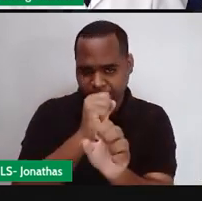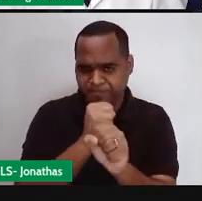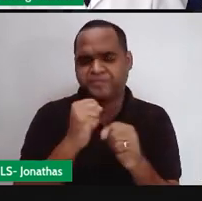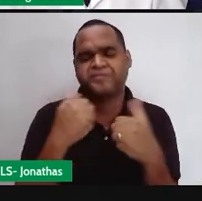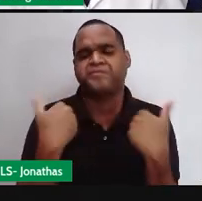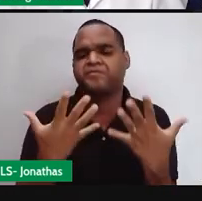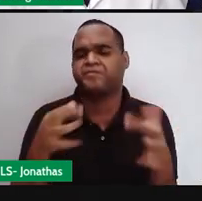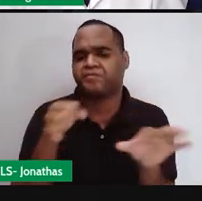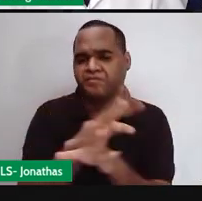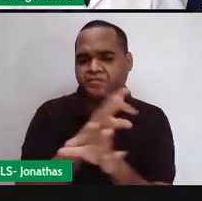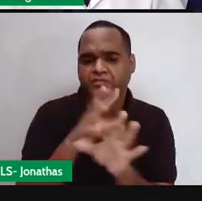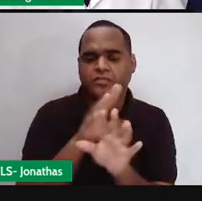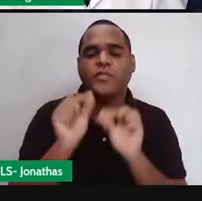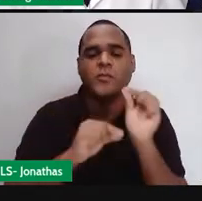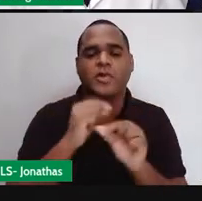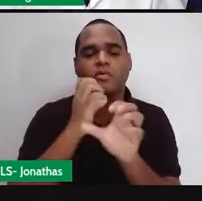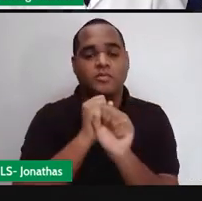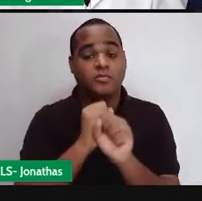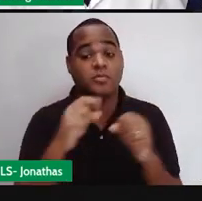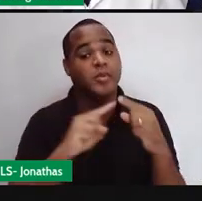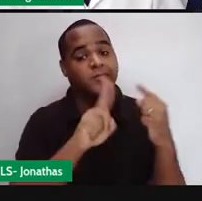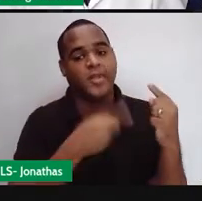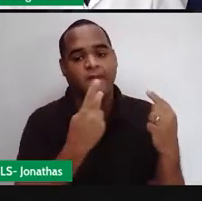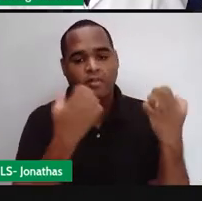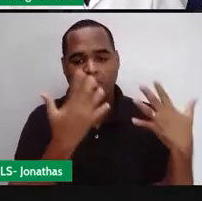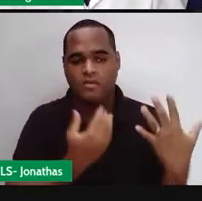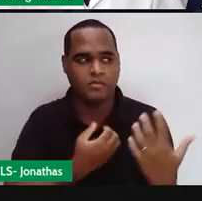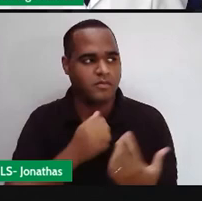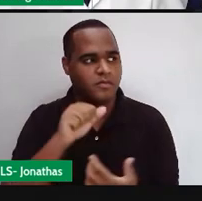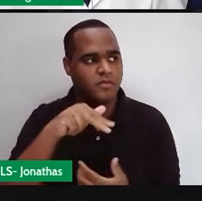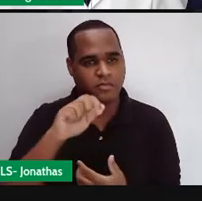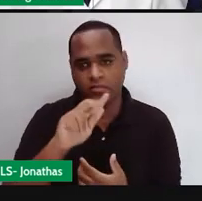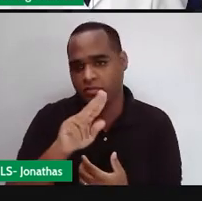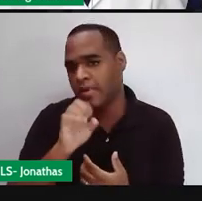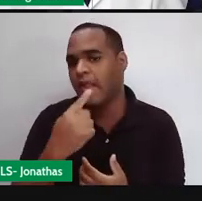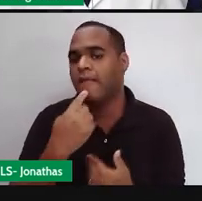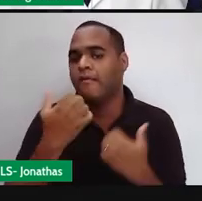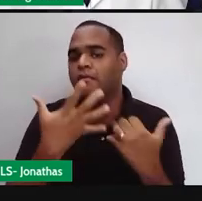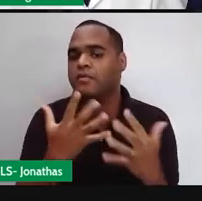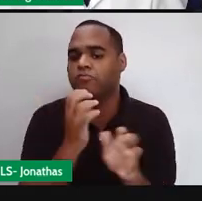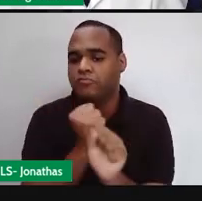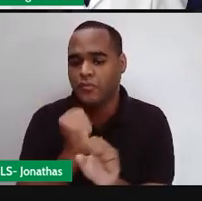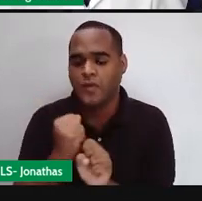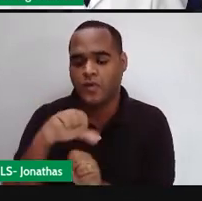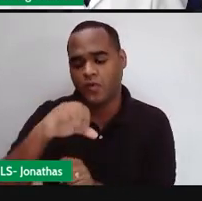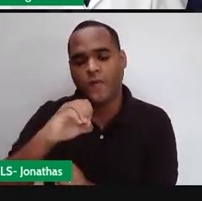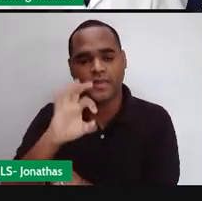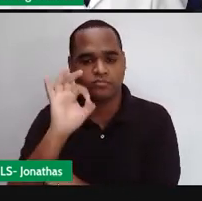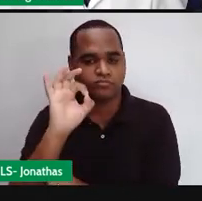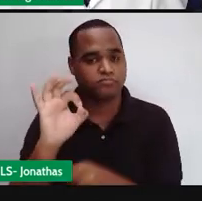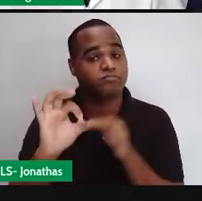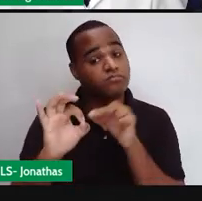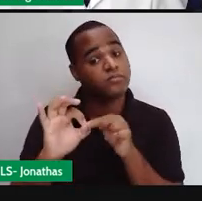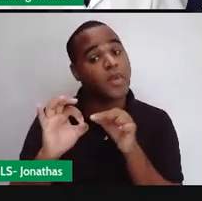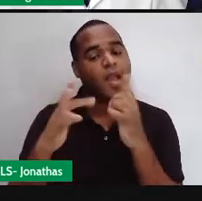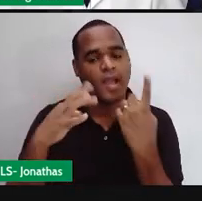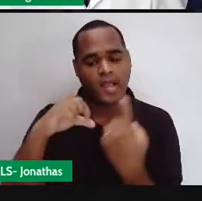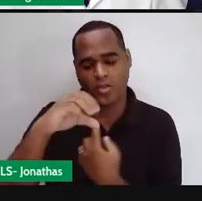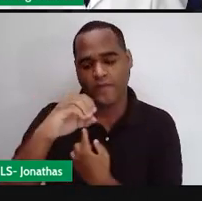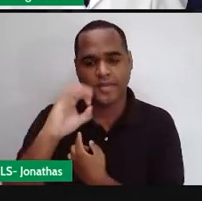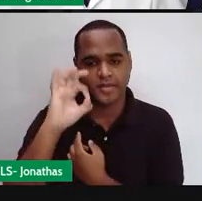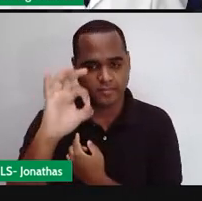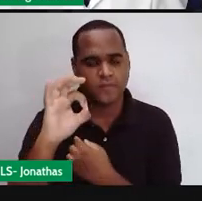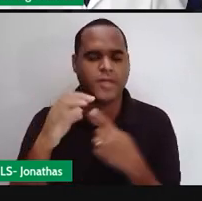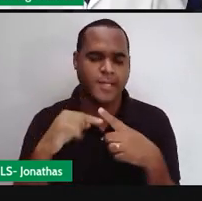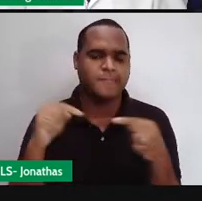formar um ângulo e esse ângulo é 90 graus, é um ângulo reto.